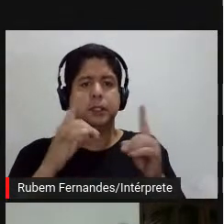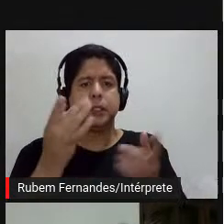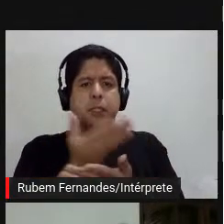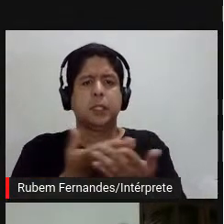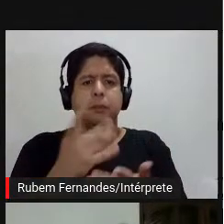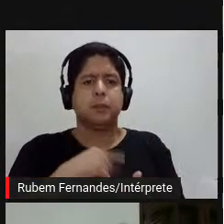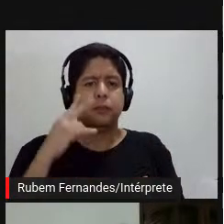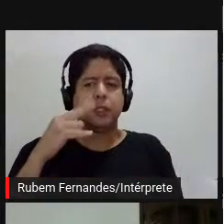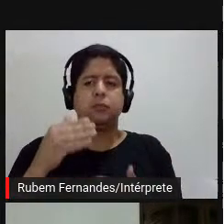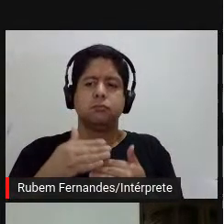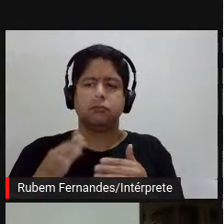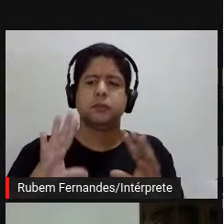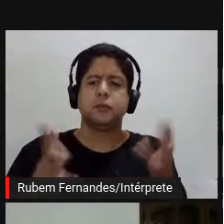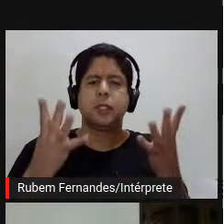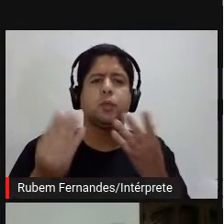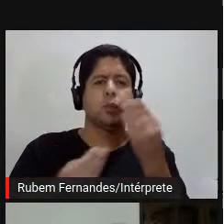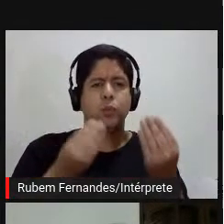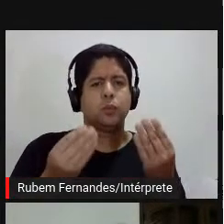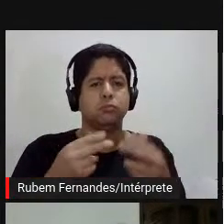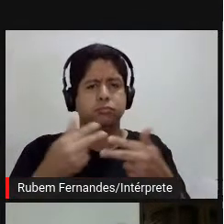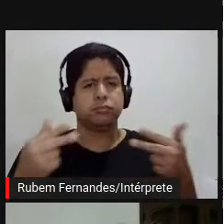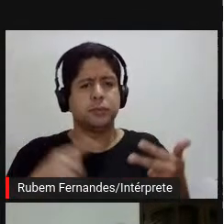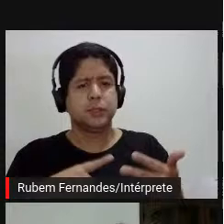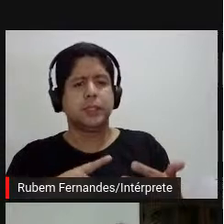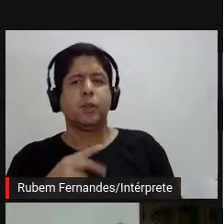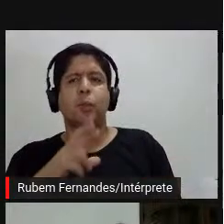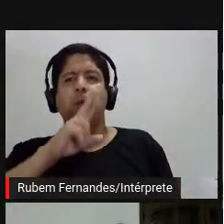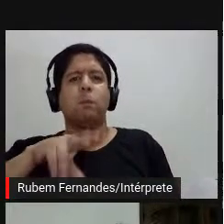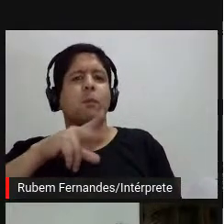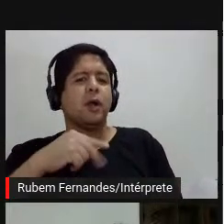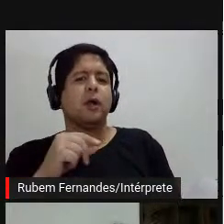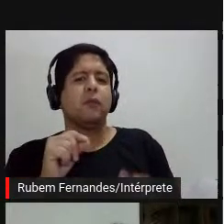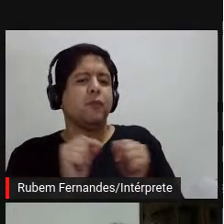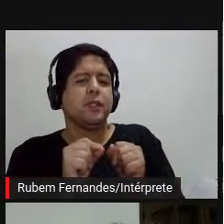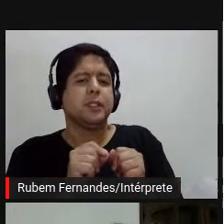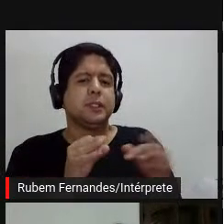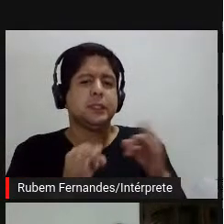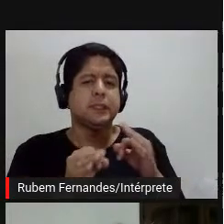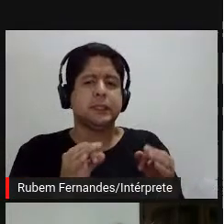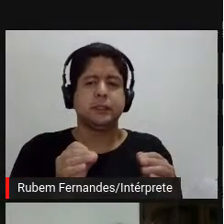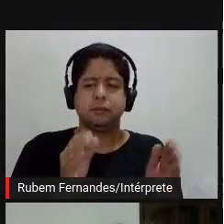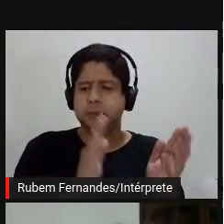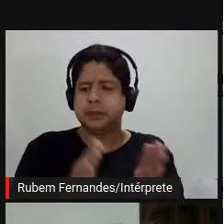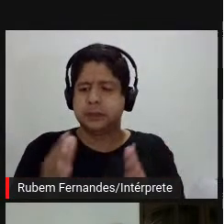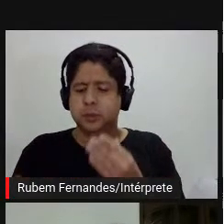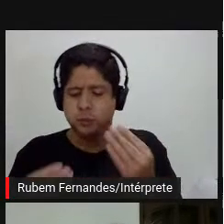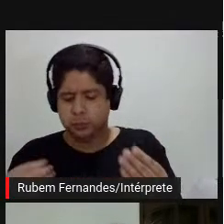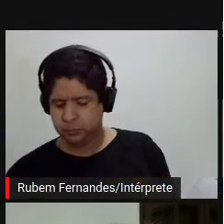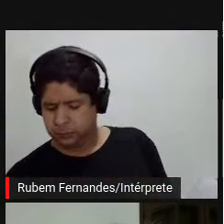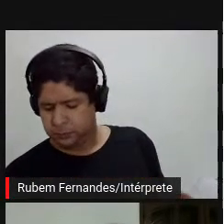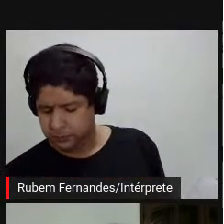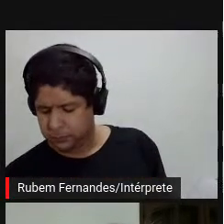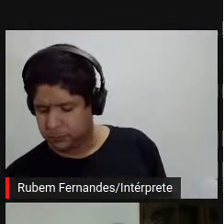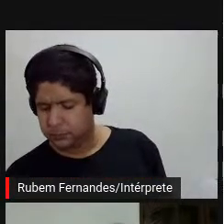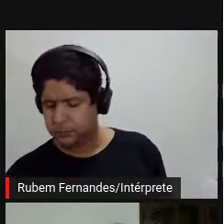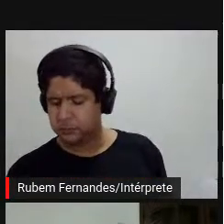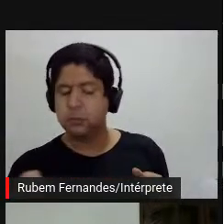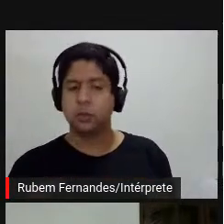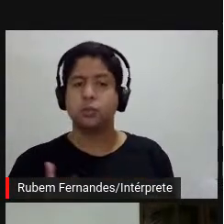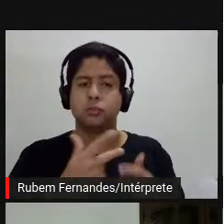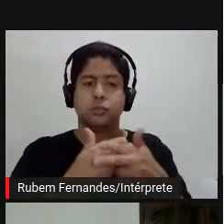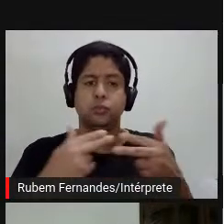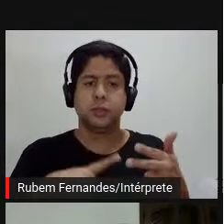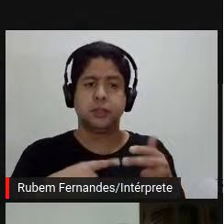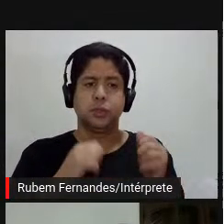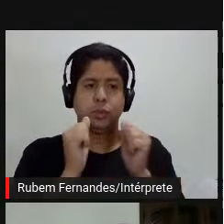aquilo vai se realizar, não pode ser, não vai ser realizado daquela forma, coisas incríveis podem acontecer que